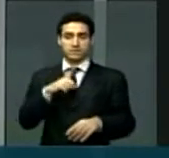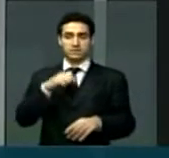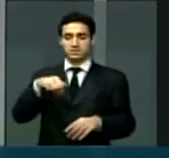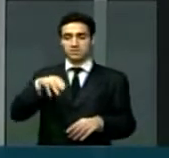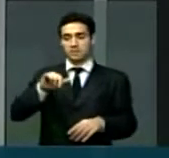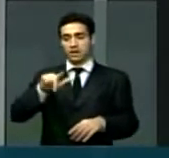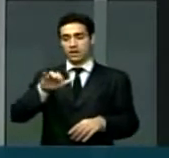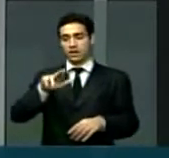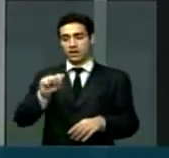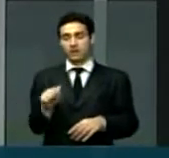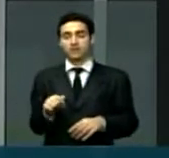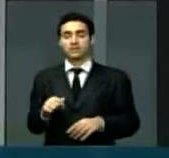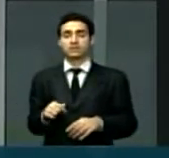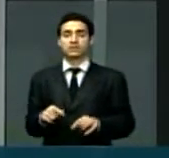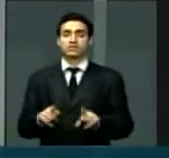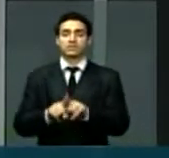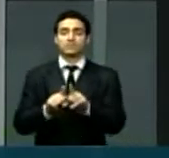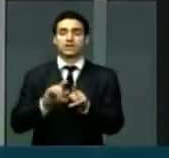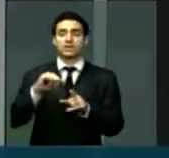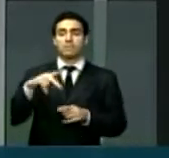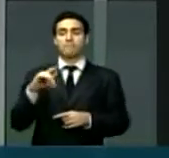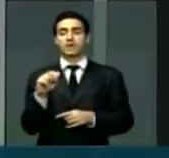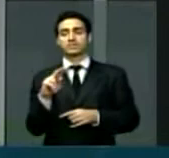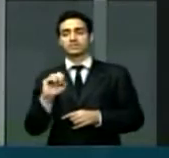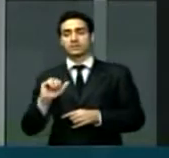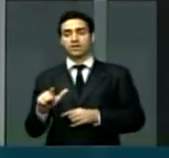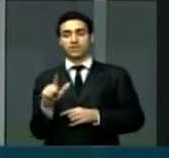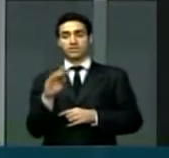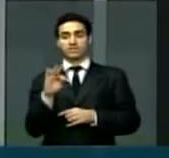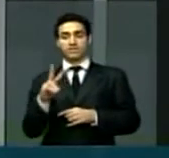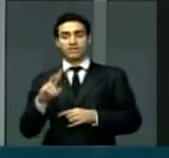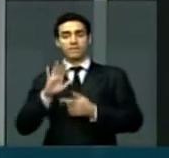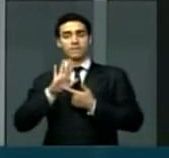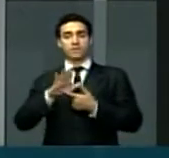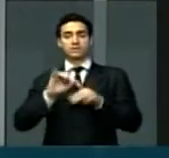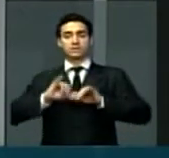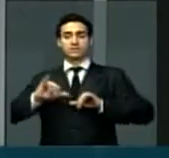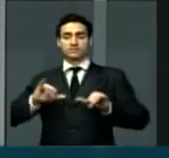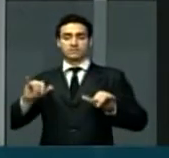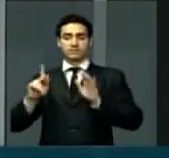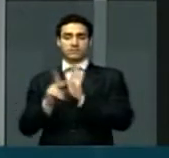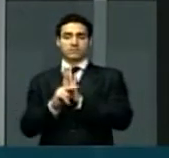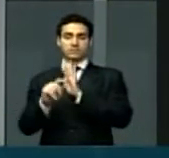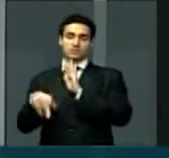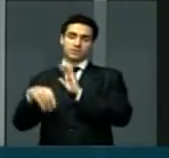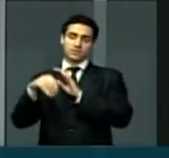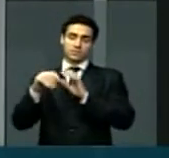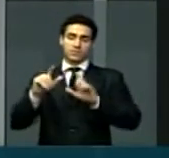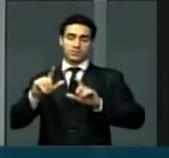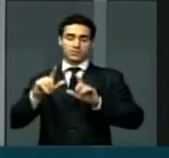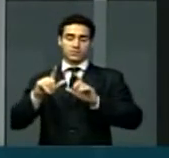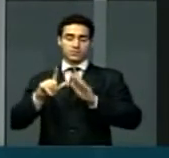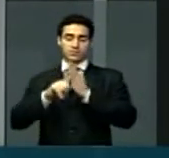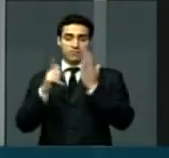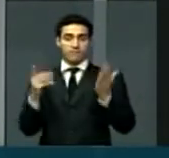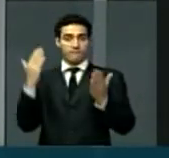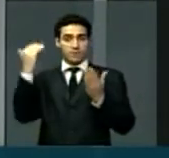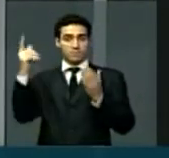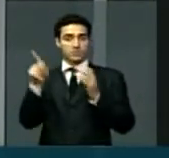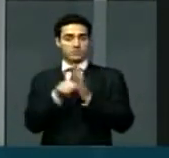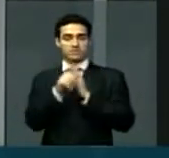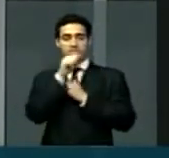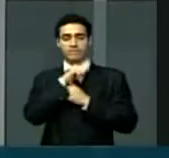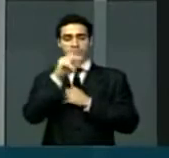Milena Dutra, Imparcial TV, que divulga as manchetes do jornal Imparcial, que é um jornal respeitado, conceituado e